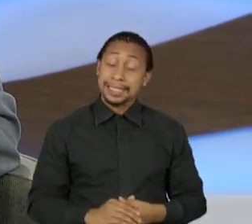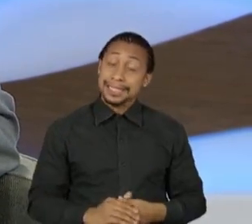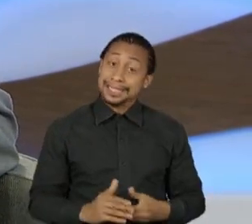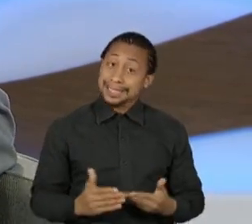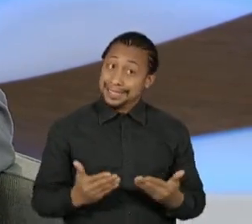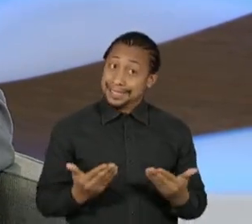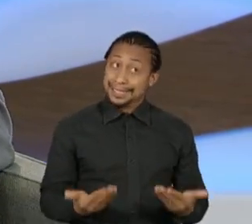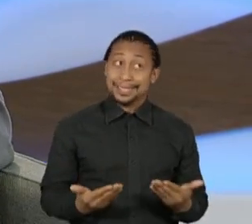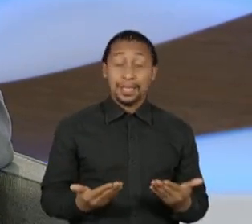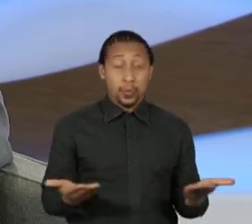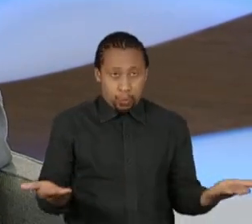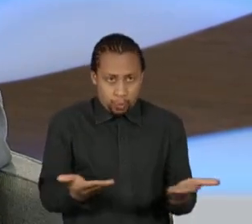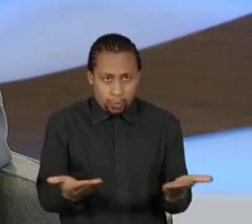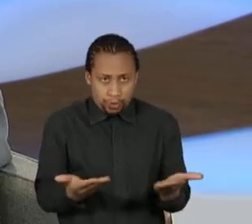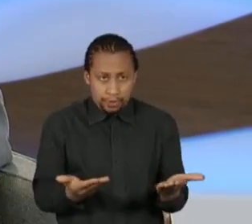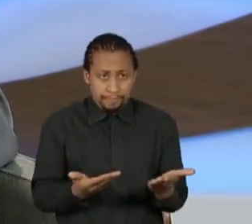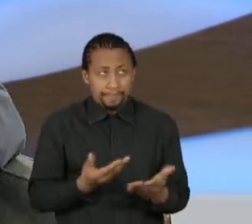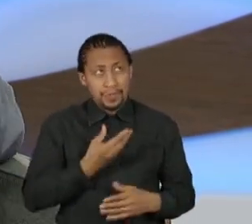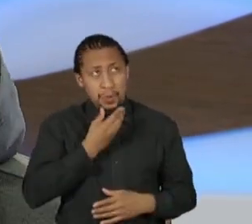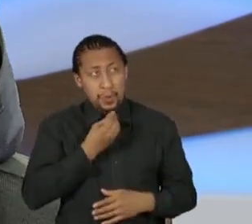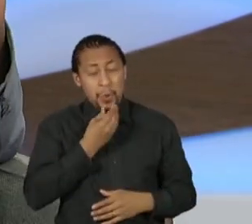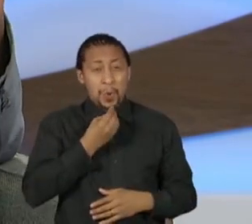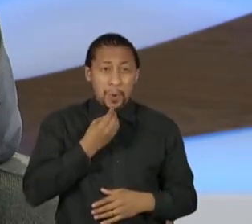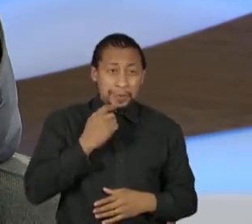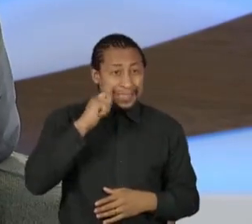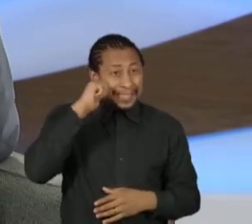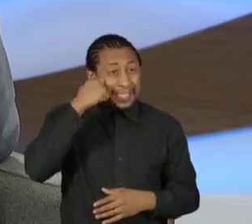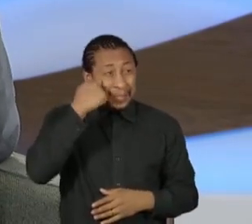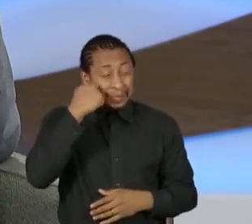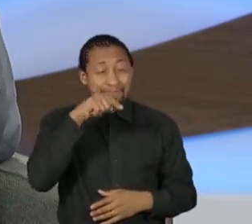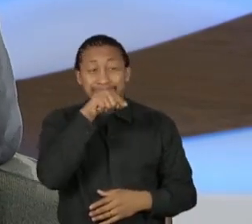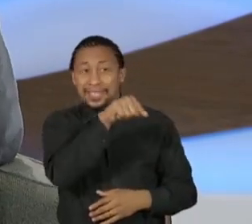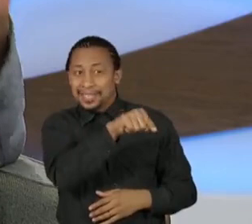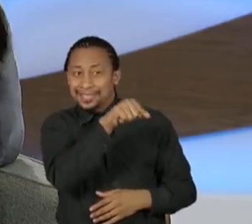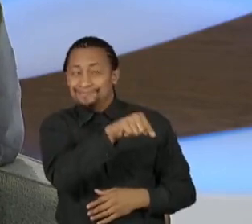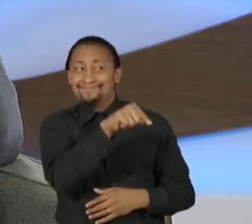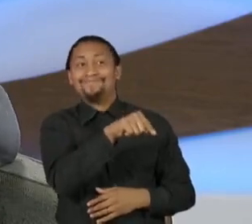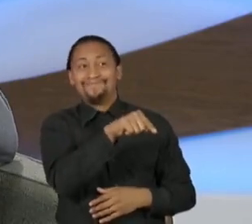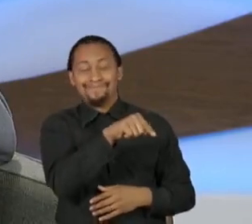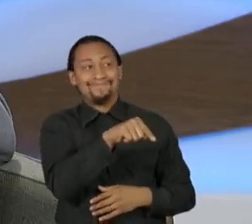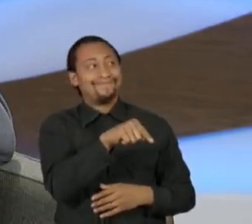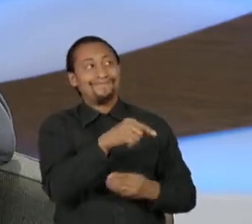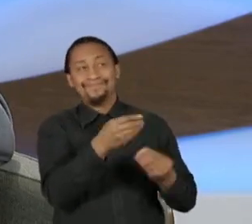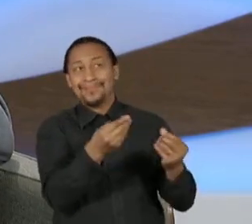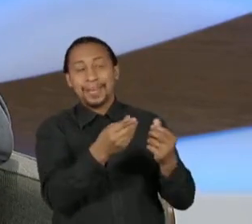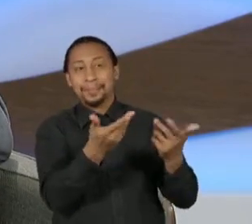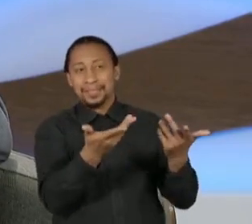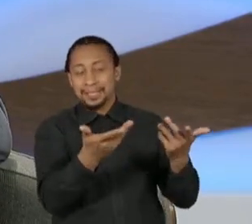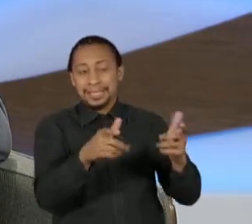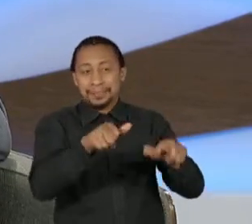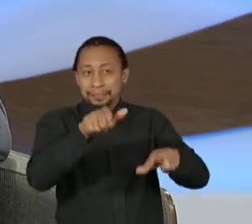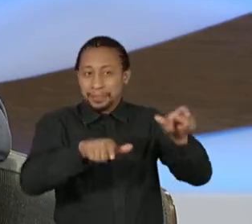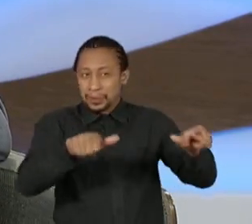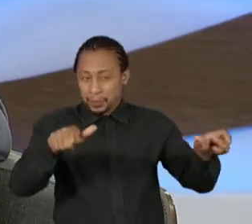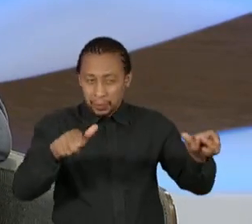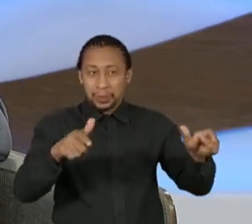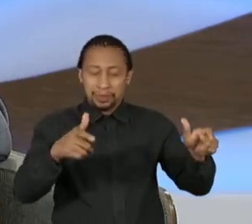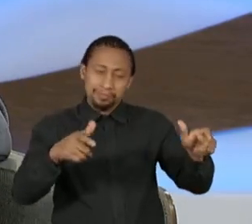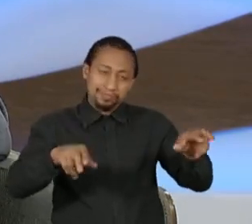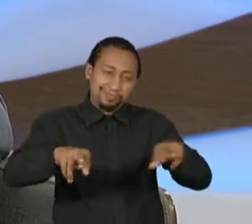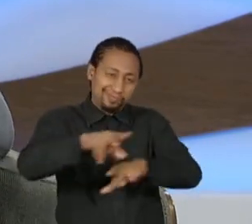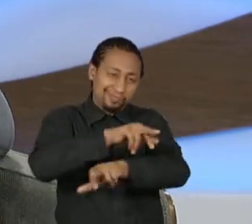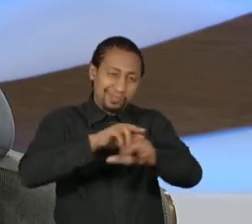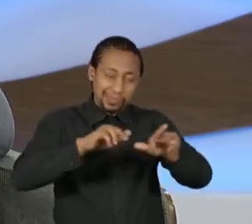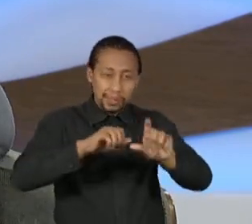eu vejo o homem negro, ele é que é o sexo mais fragilizado da sociedade brasileira, é o homem negro,